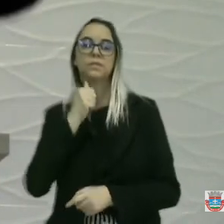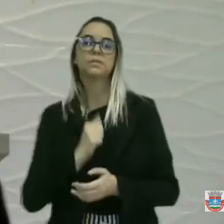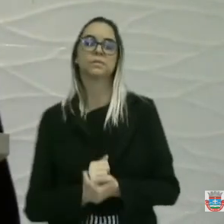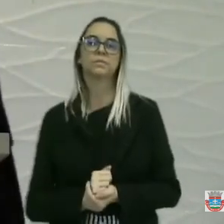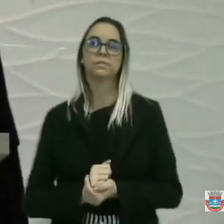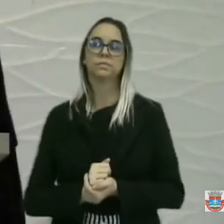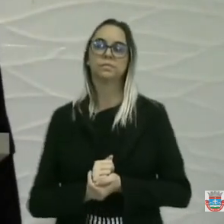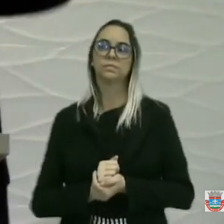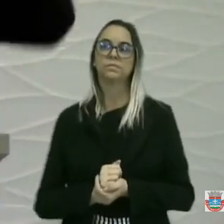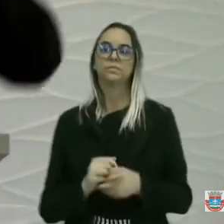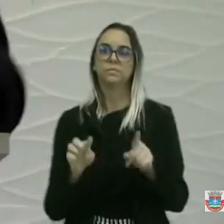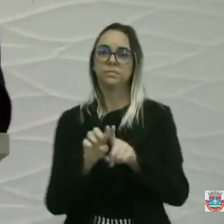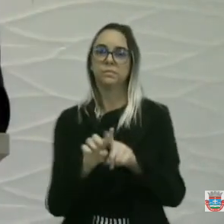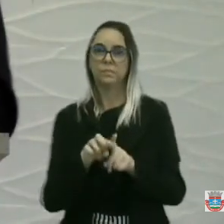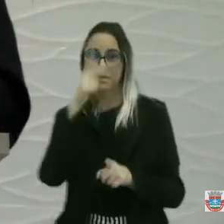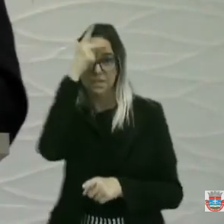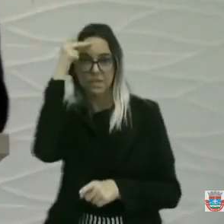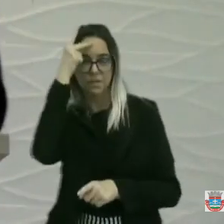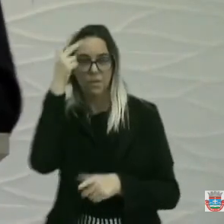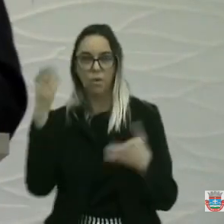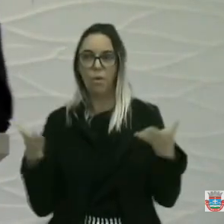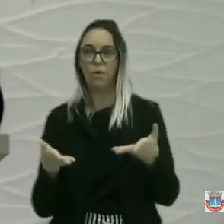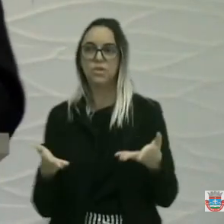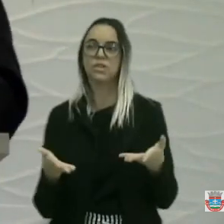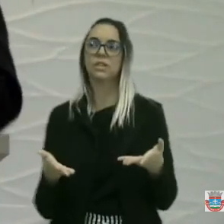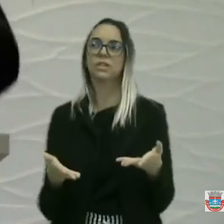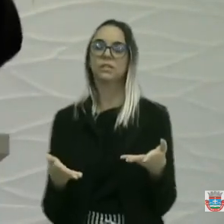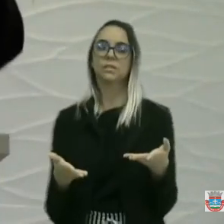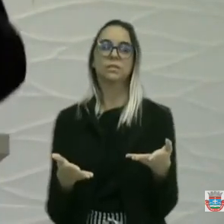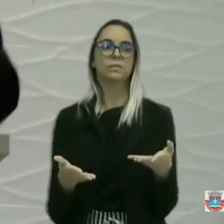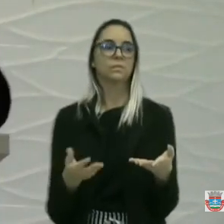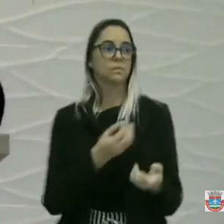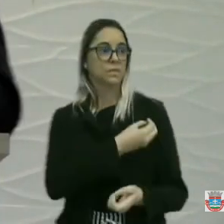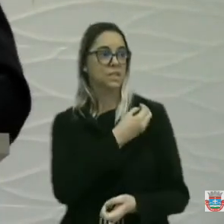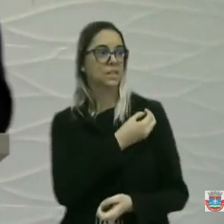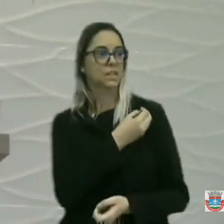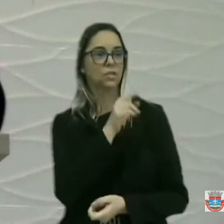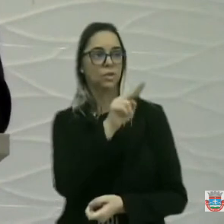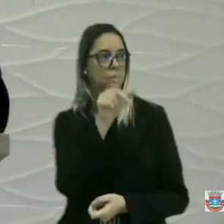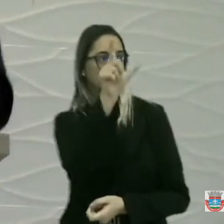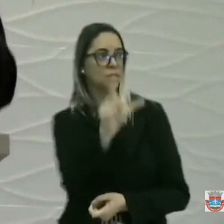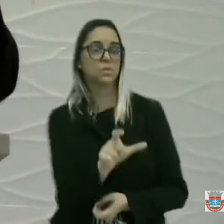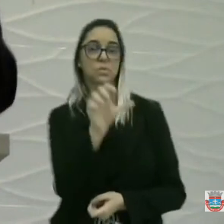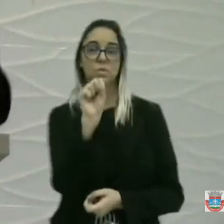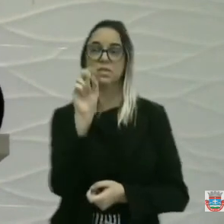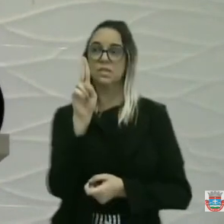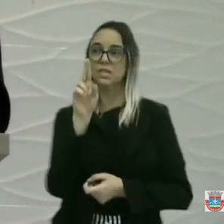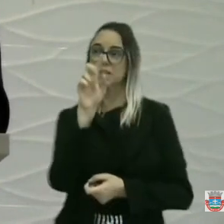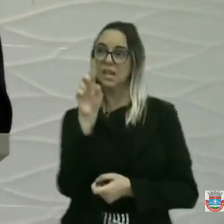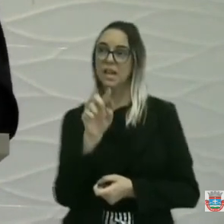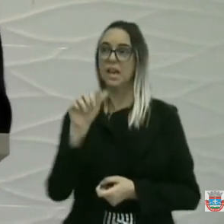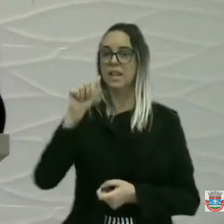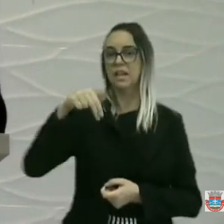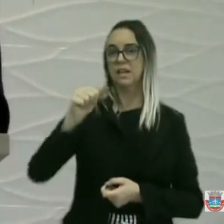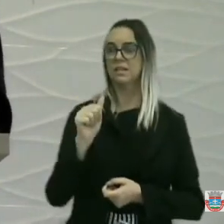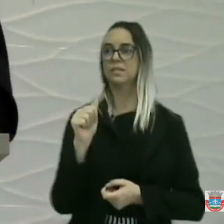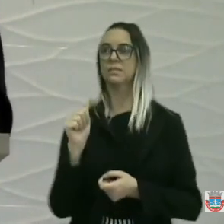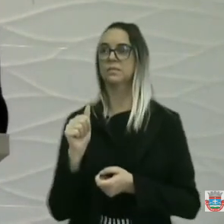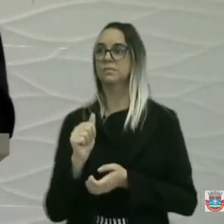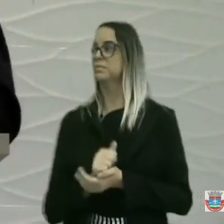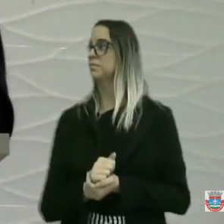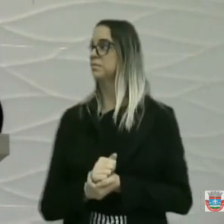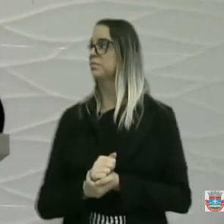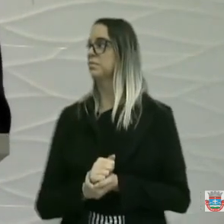pessoal aqui presente, em nome de Suzana, enfermeira do Hospital Municipal, que hoje vai ser